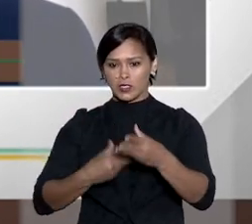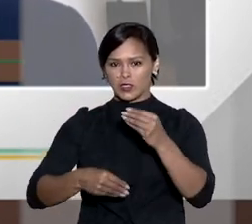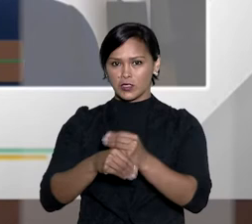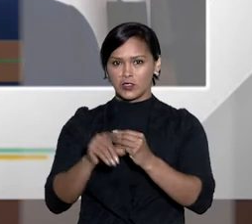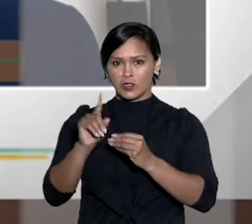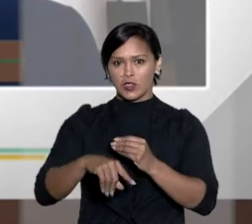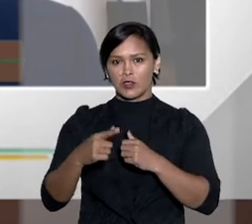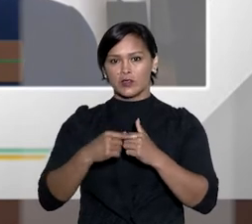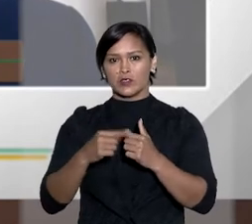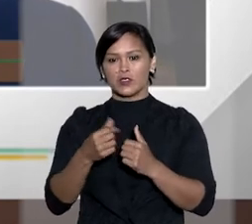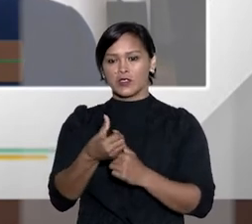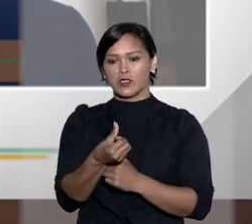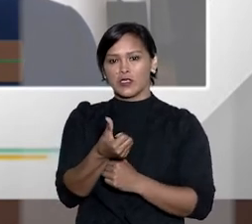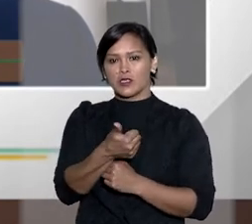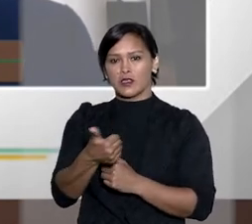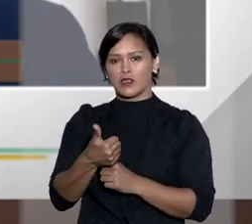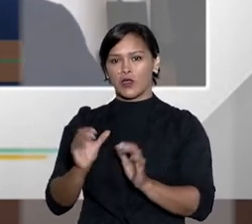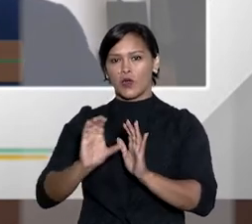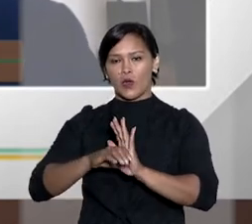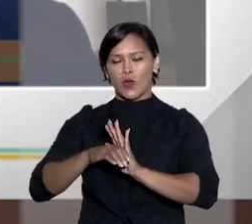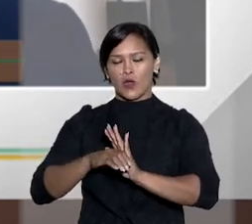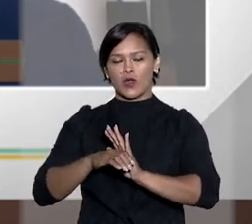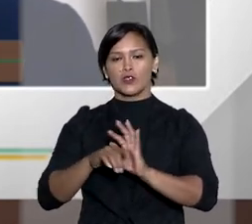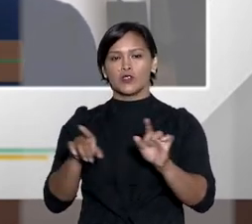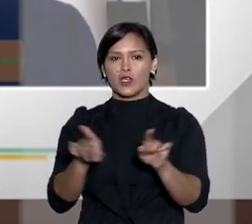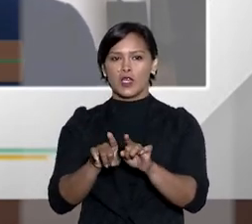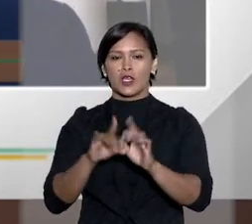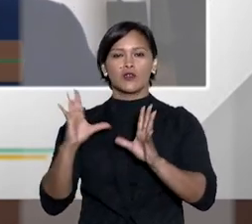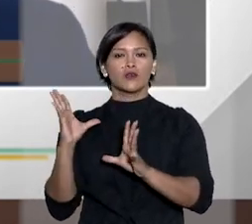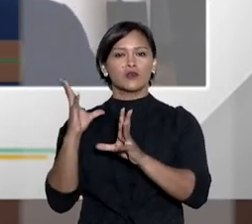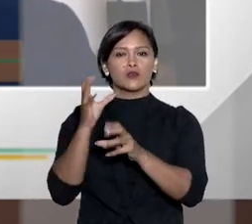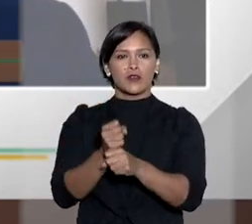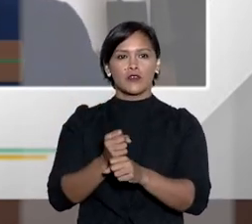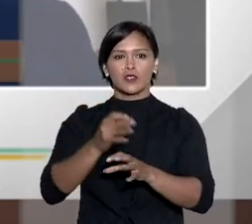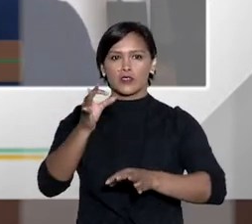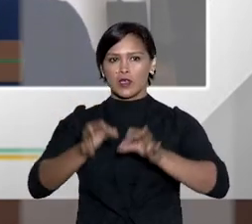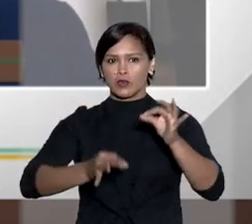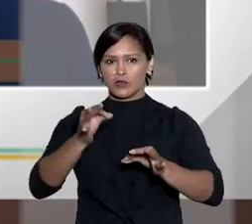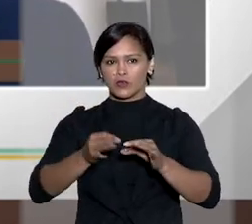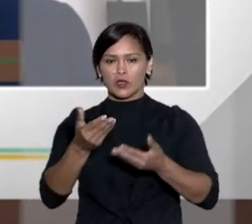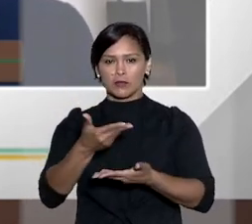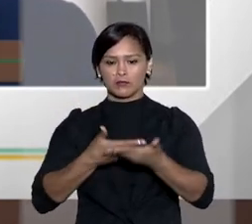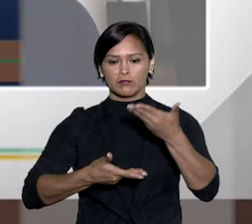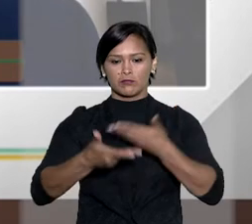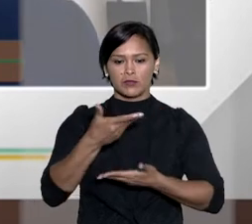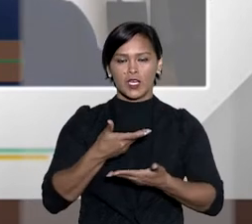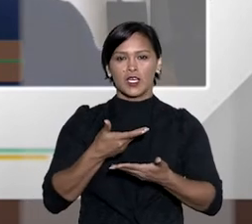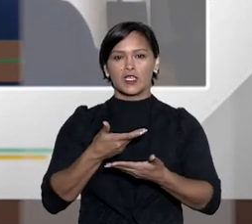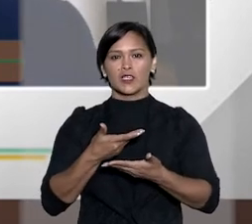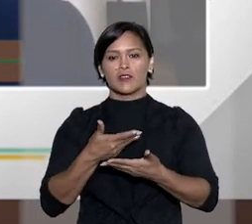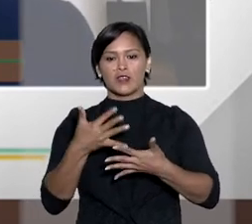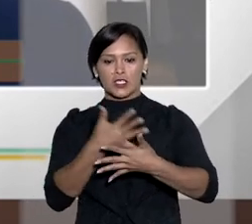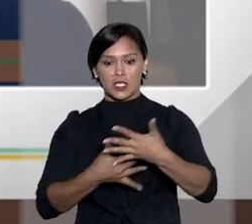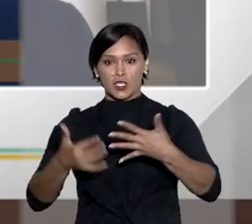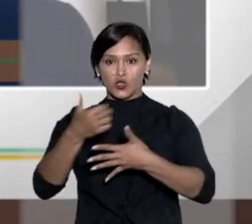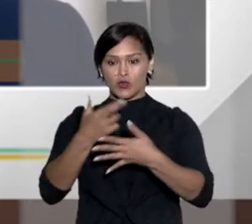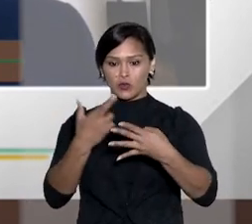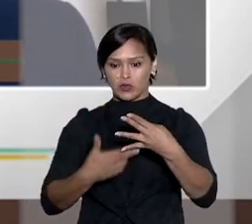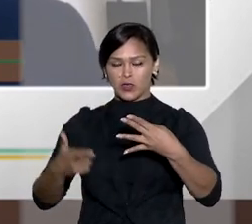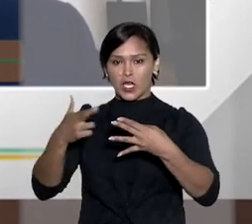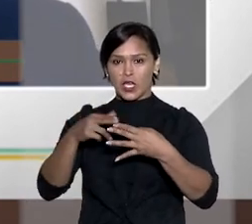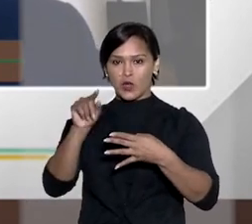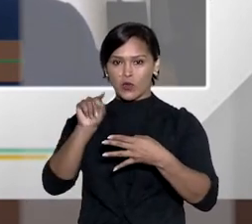julgados, conhecer das ações acessórias na forma do artigo 61 do Código de Processo Civil e revisar seus